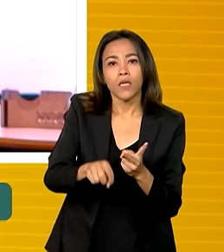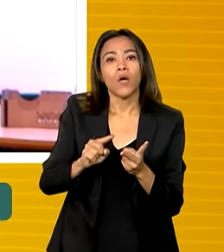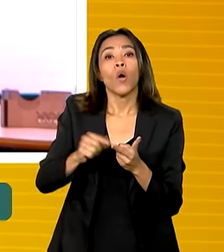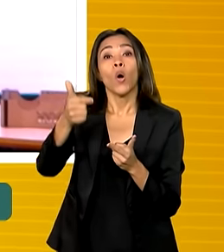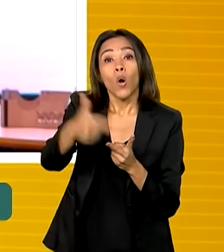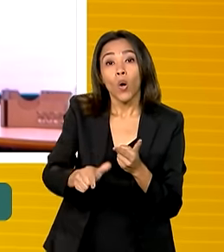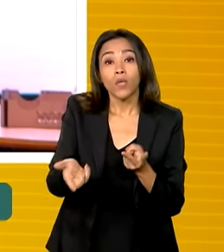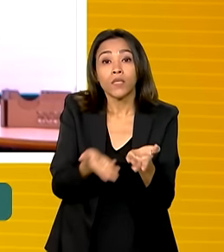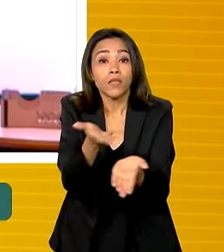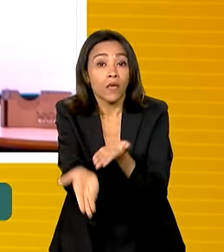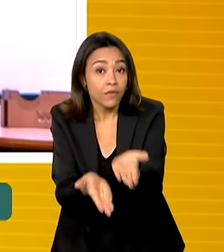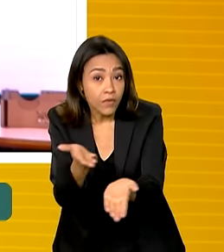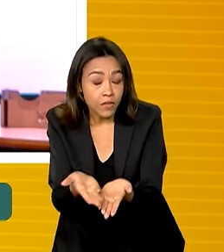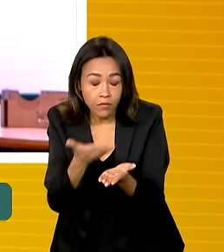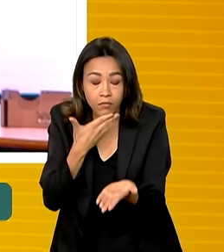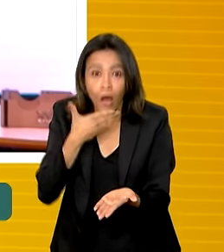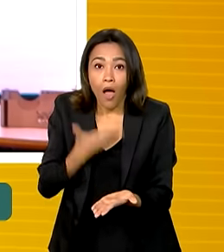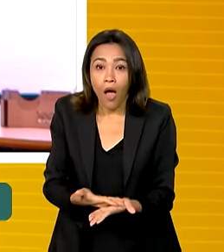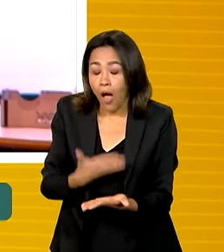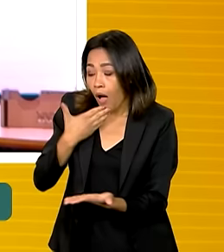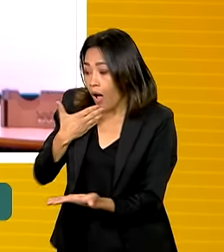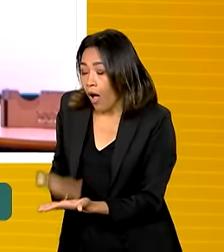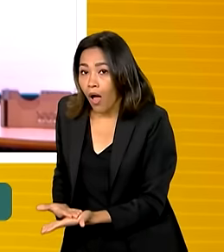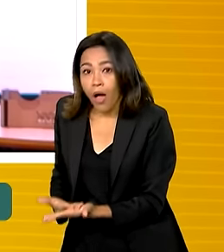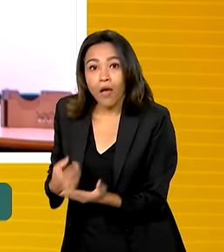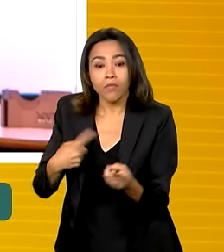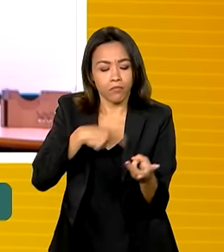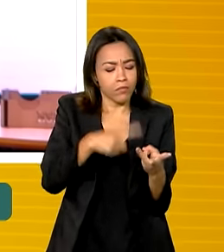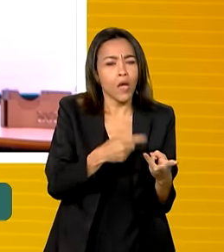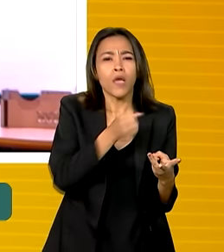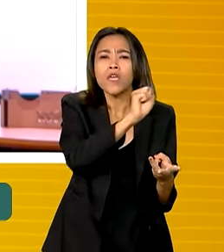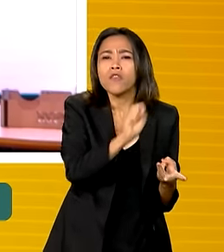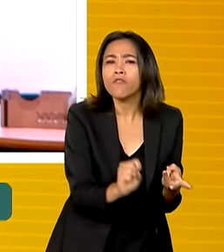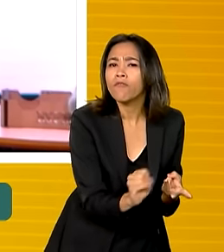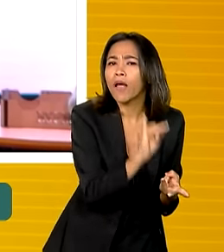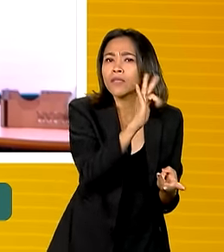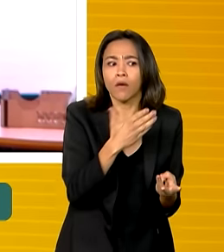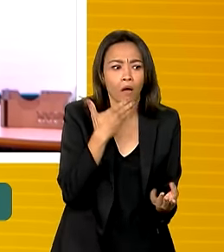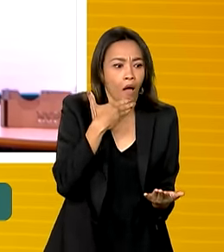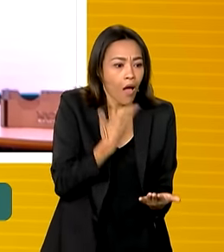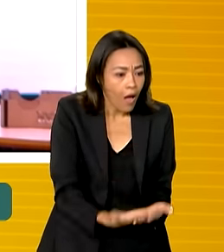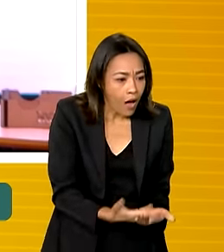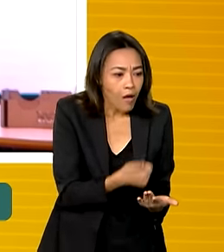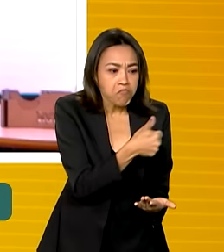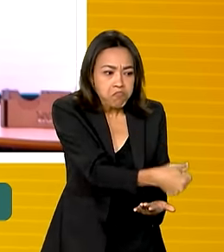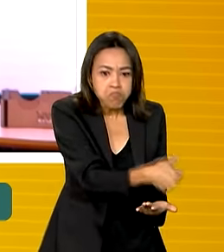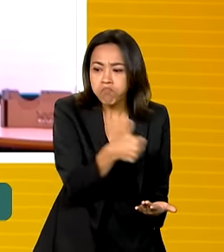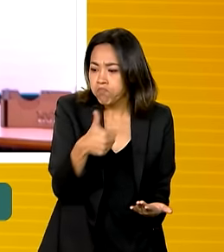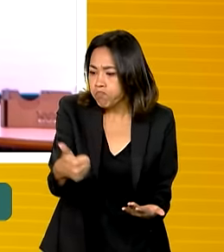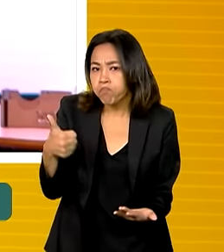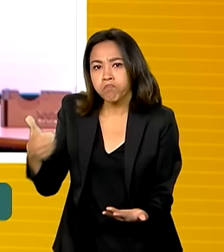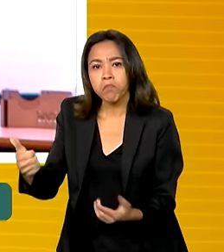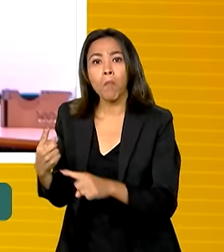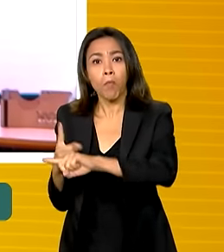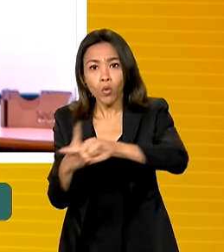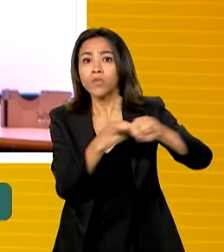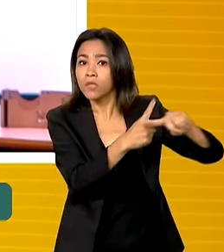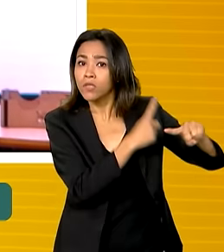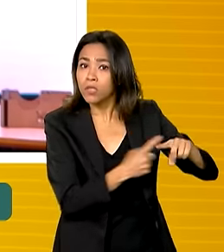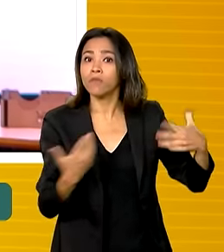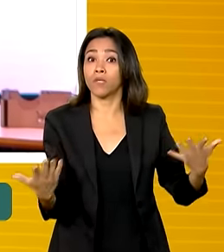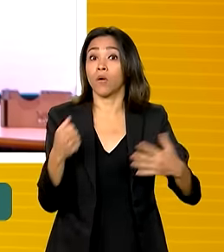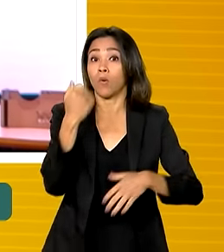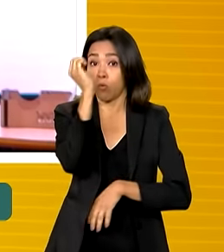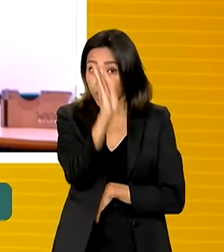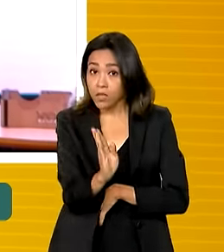serviços, surpreendeu. Saiu o dado da inflação, surpreendeu. Ou seja, o Brasil continua crescendo